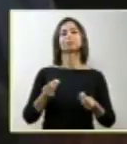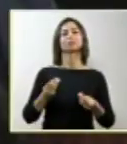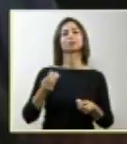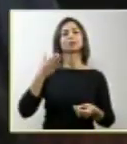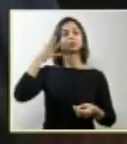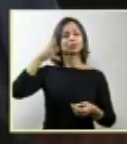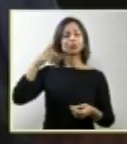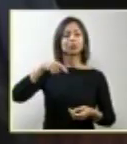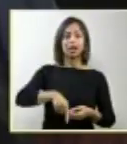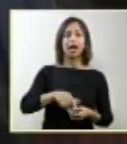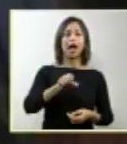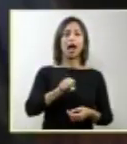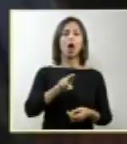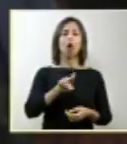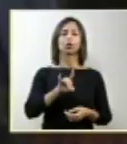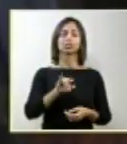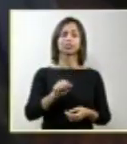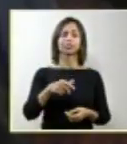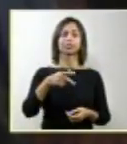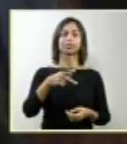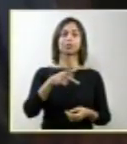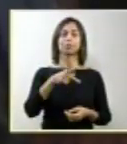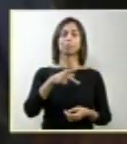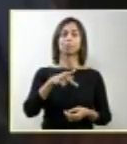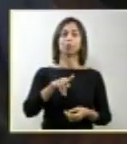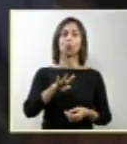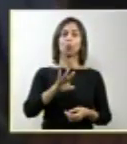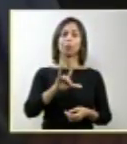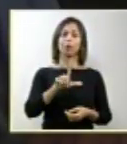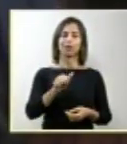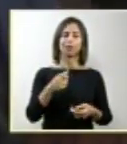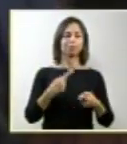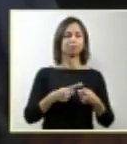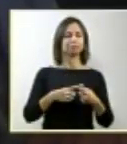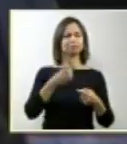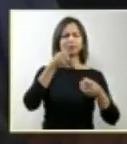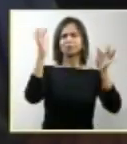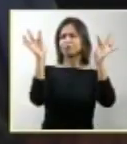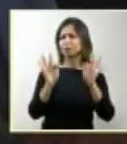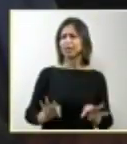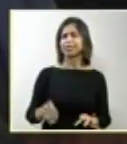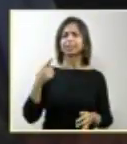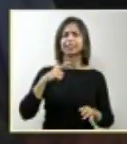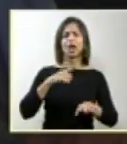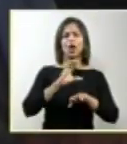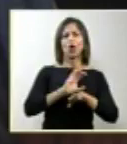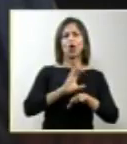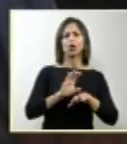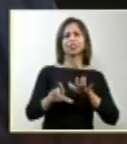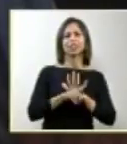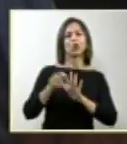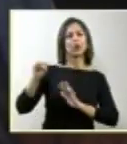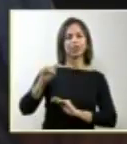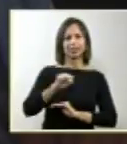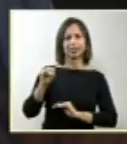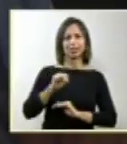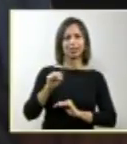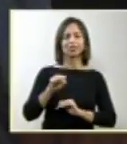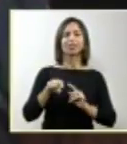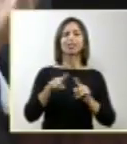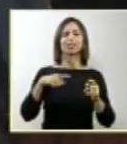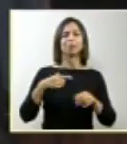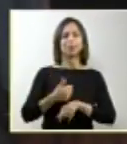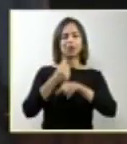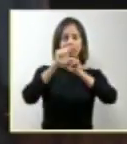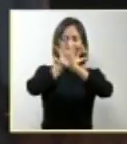audiência pública, que é uma bem-aventurança da Constituição dos 80, vai permitir o nosso melhor esclarecimento.